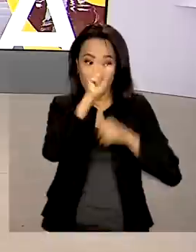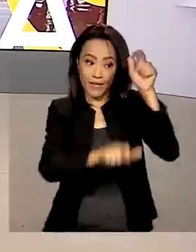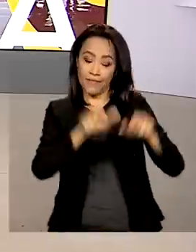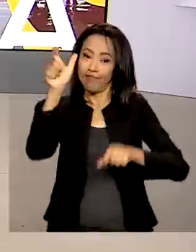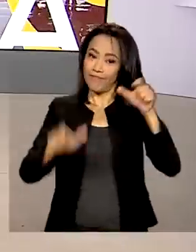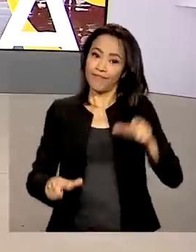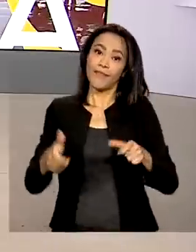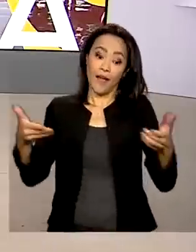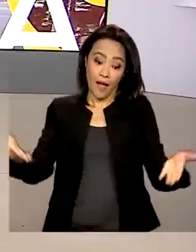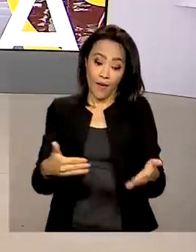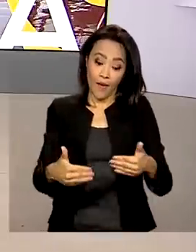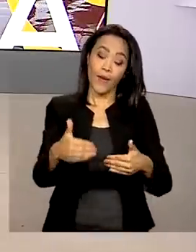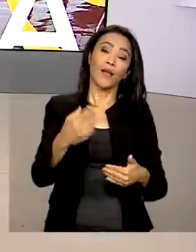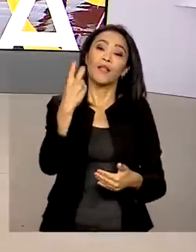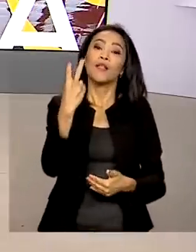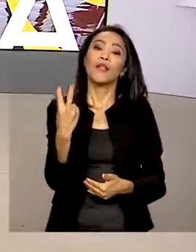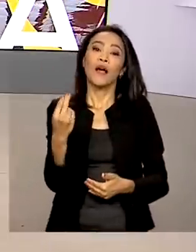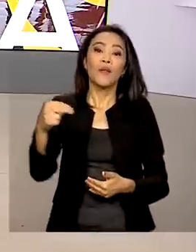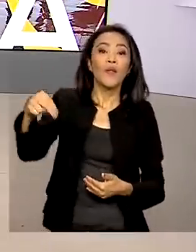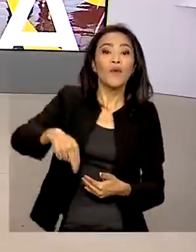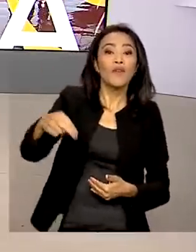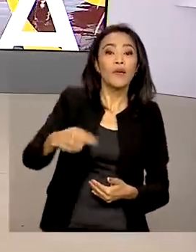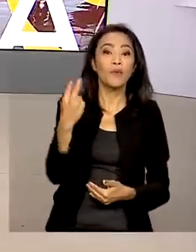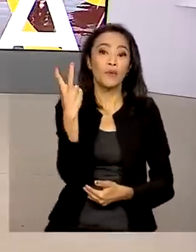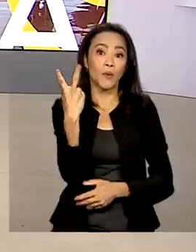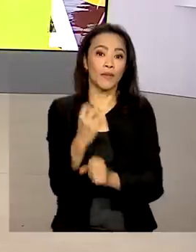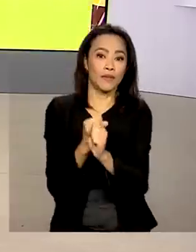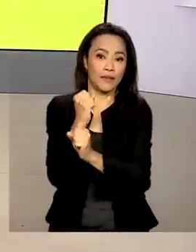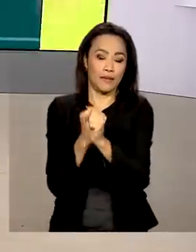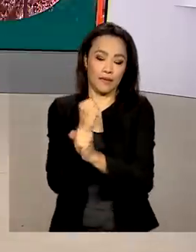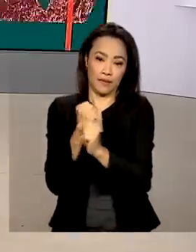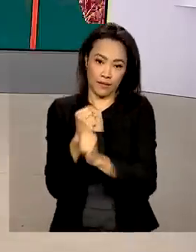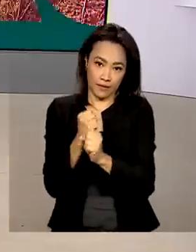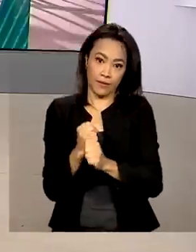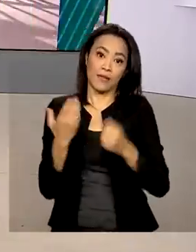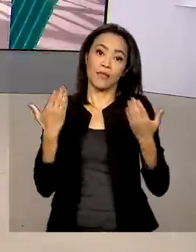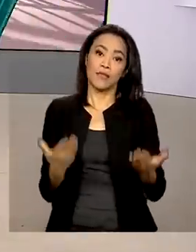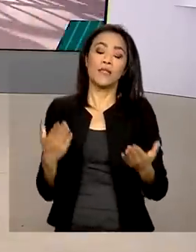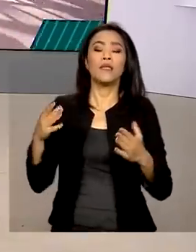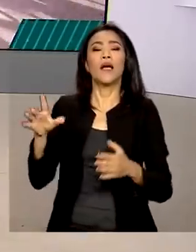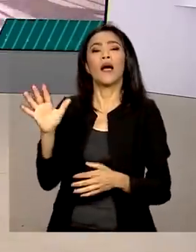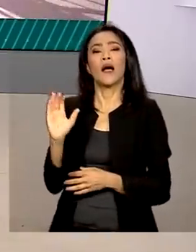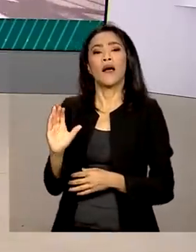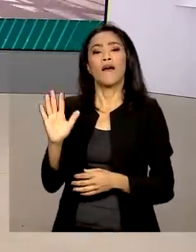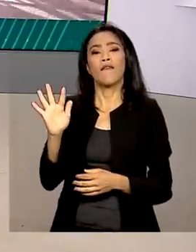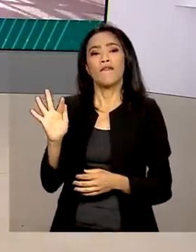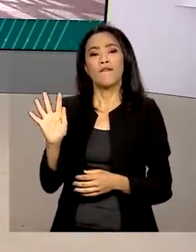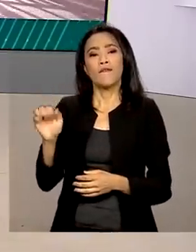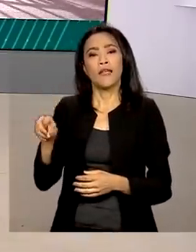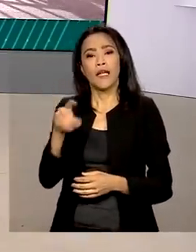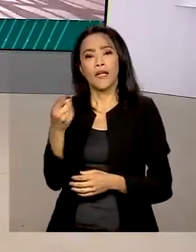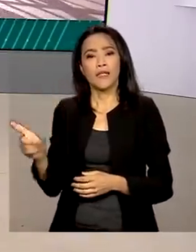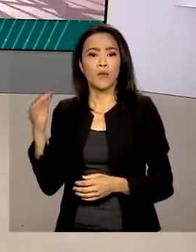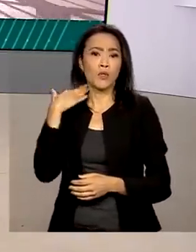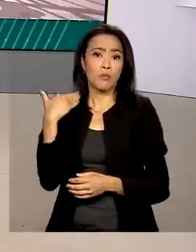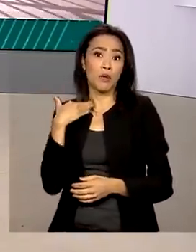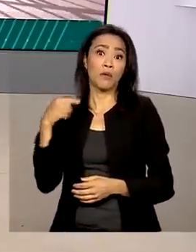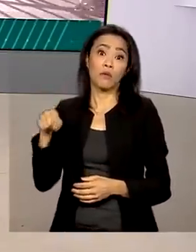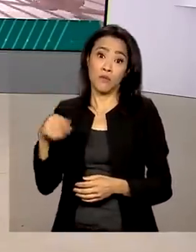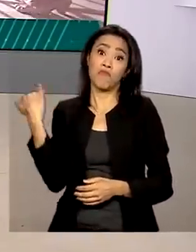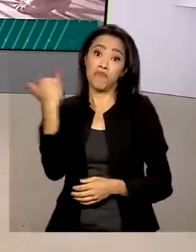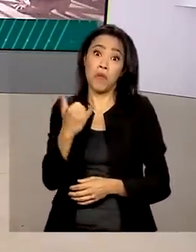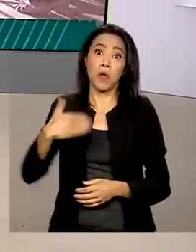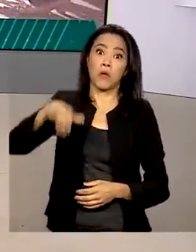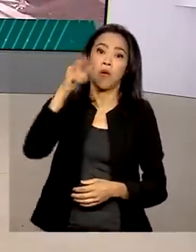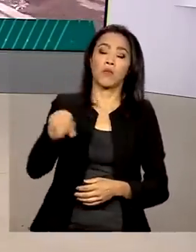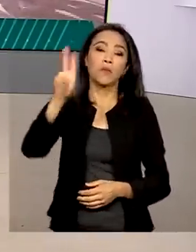anos agora em novembro e se consolida, segundo a Federação Brasileira de Bancos, como o meio de pagamento mais utilizado no país.